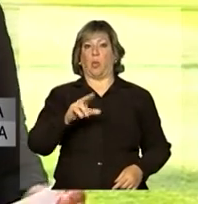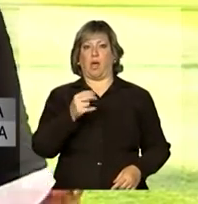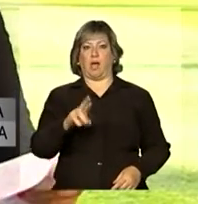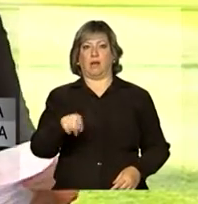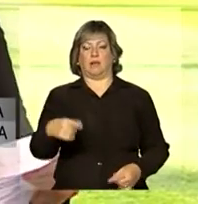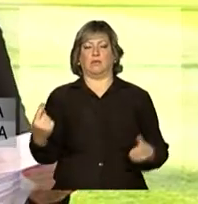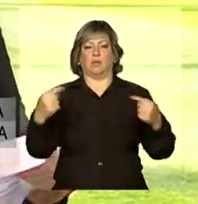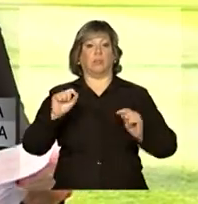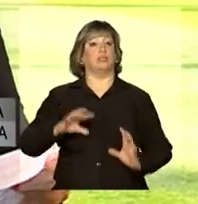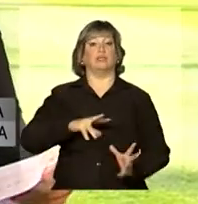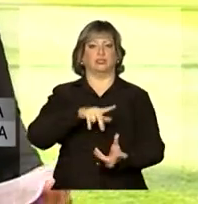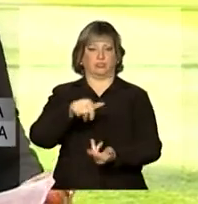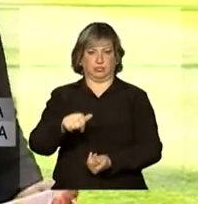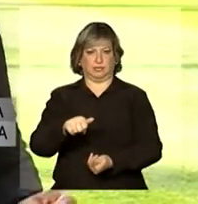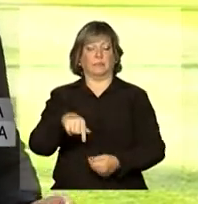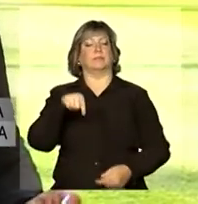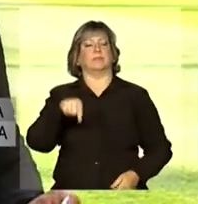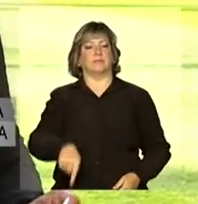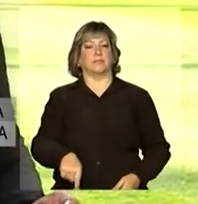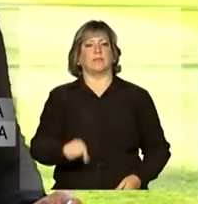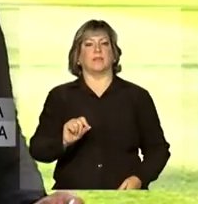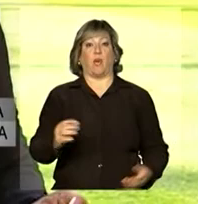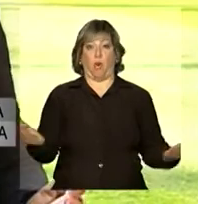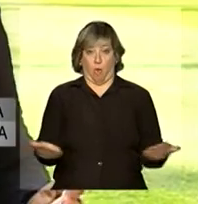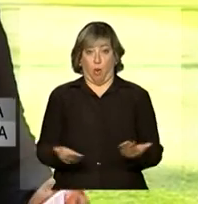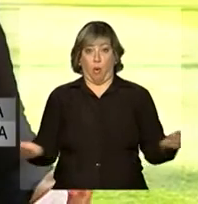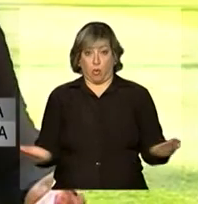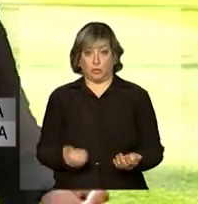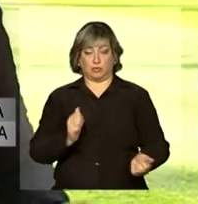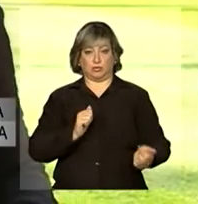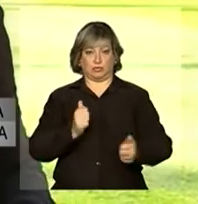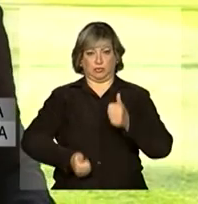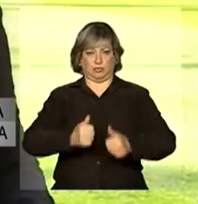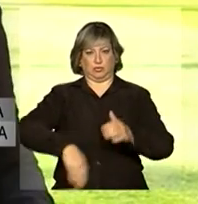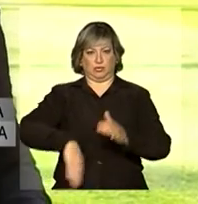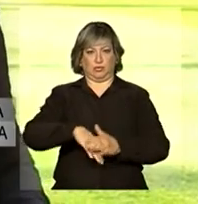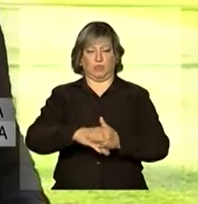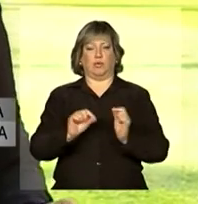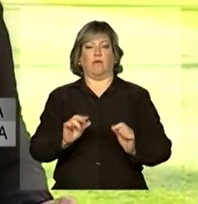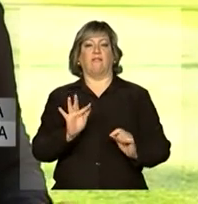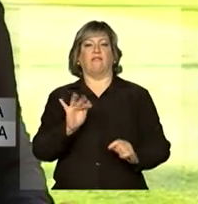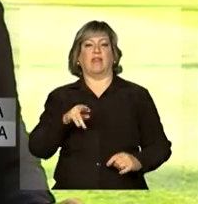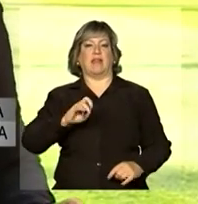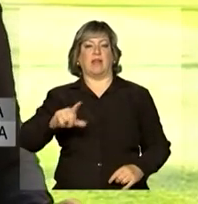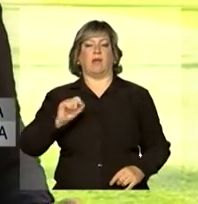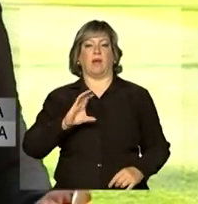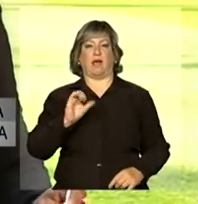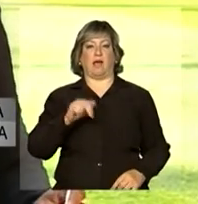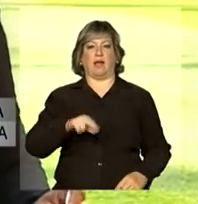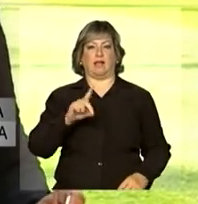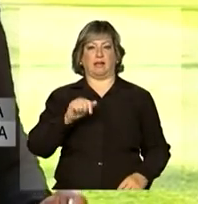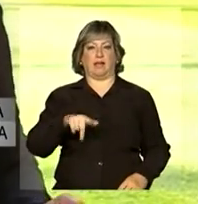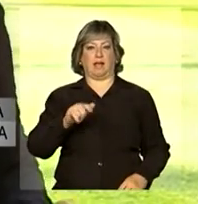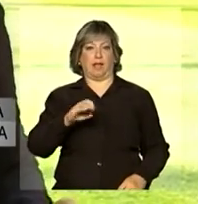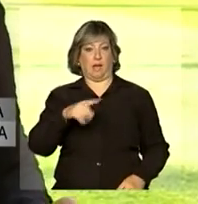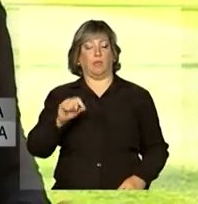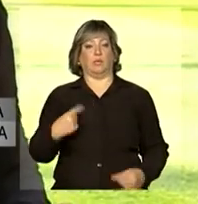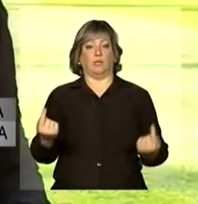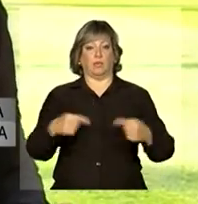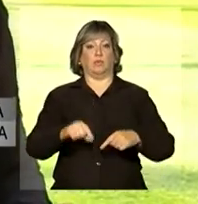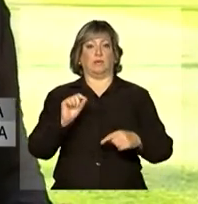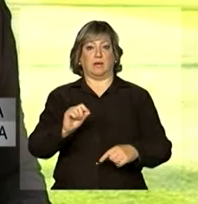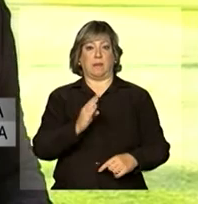competição mundial. O jogo de hoje, que vai ser a final do Candangão 2013, vai reunir os times